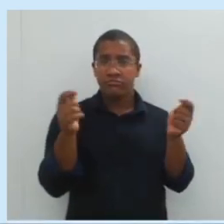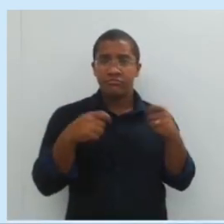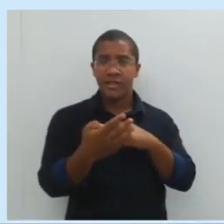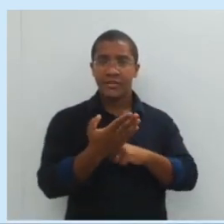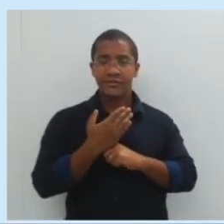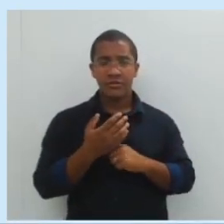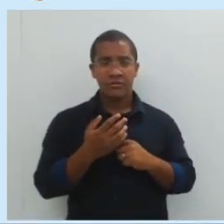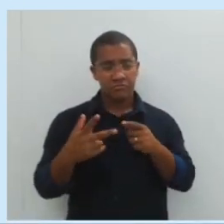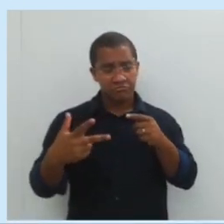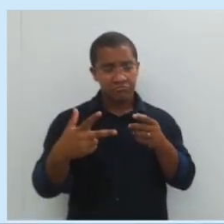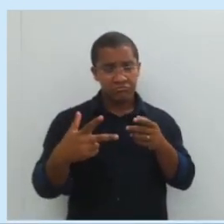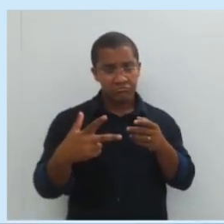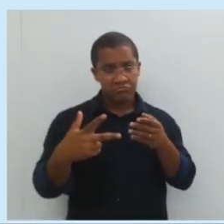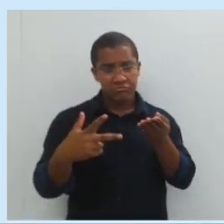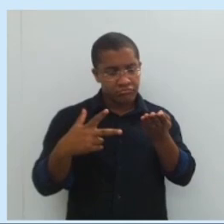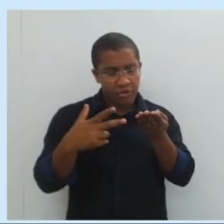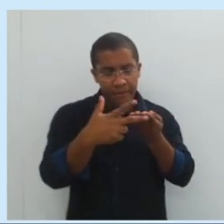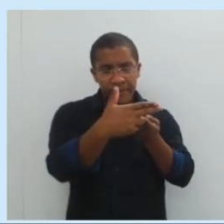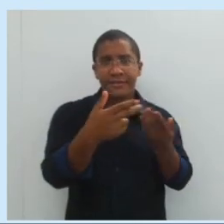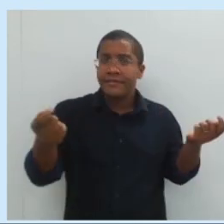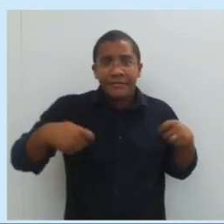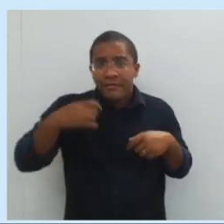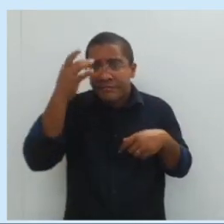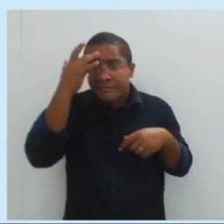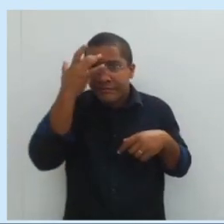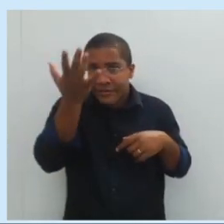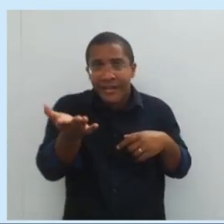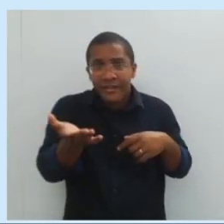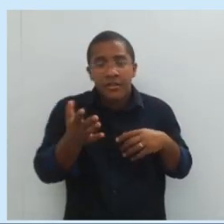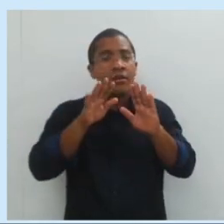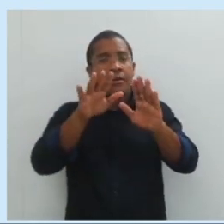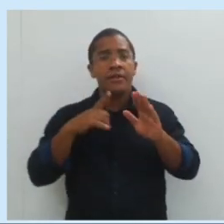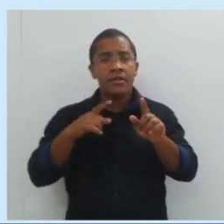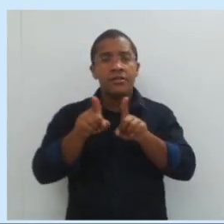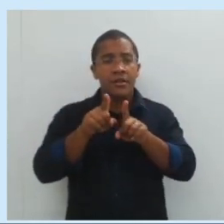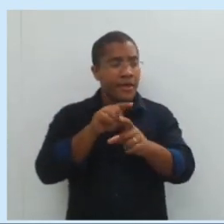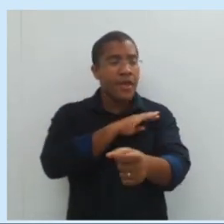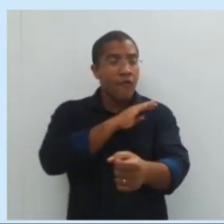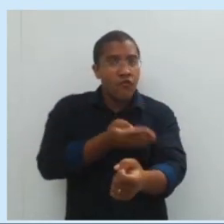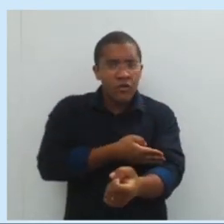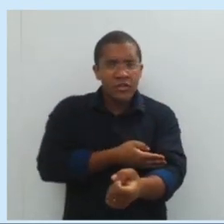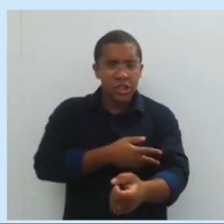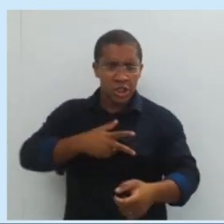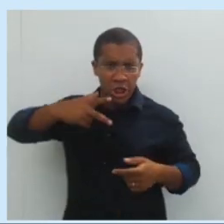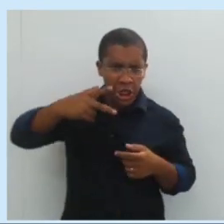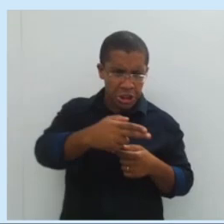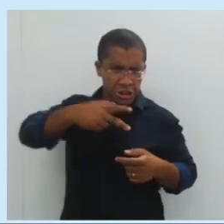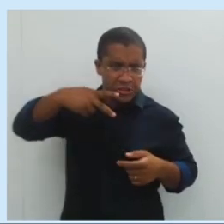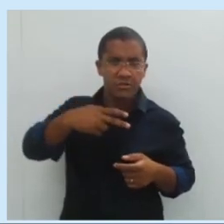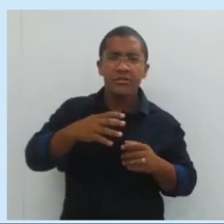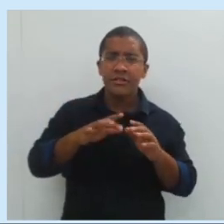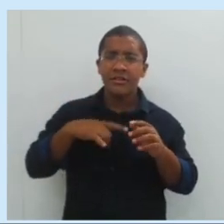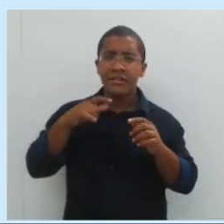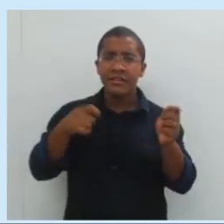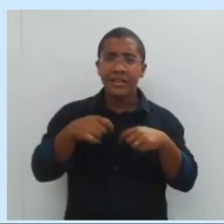trabalho. Cortar, por exemplo. E vai alterar a minha intensidade de força. Por isso é uma